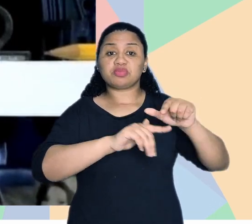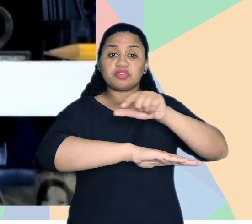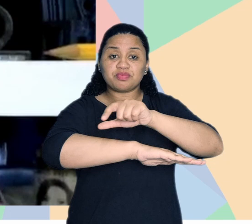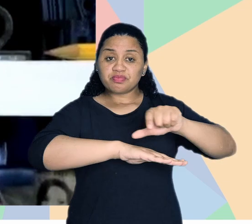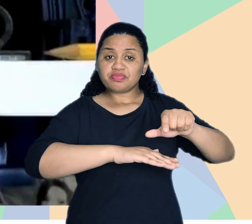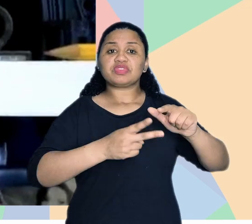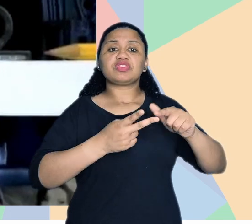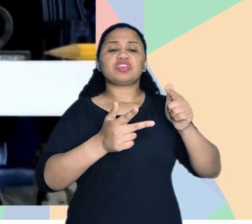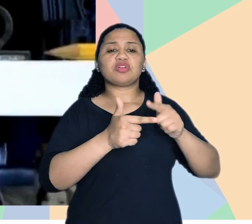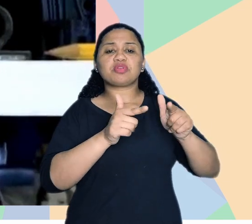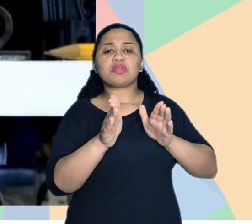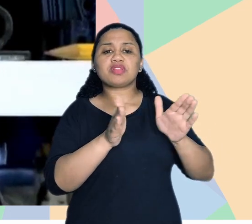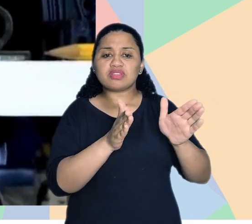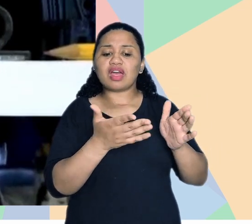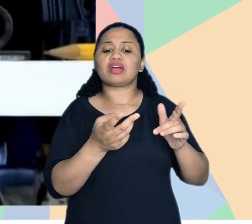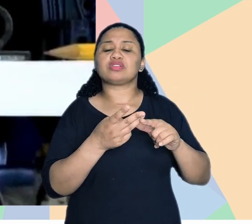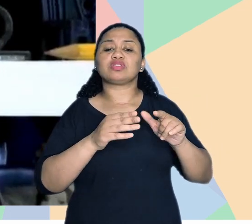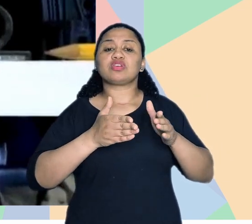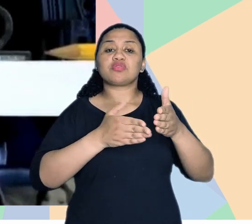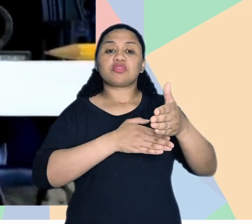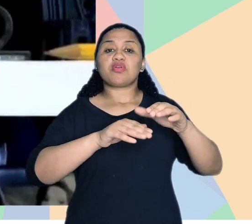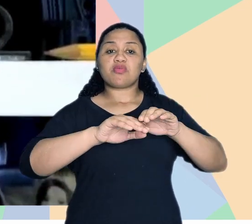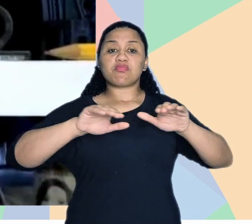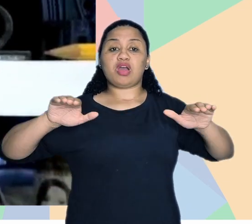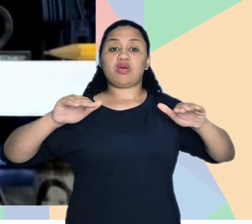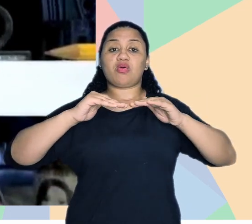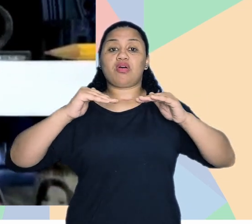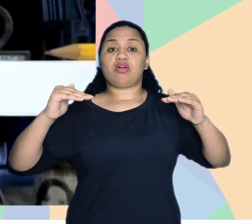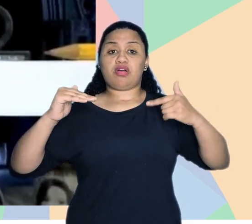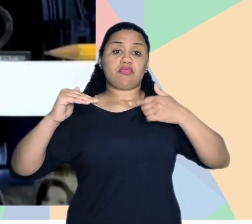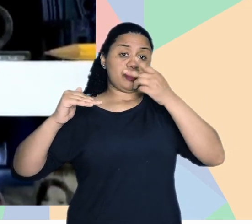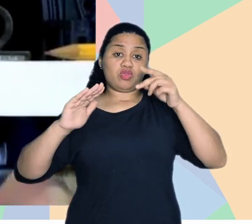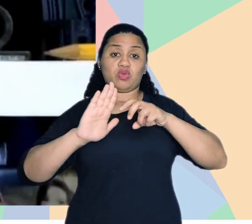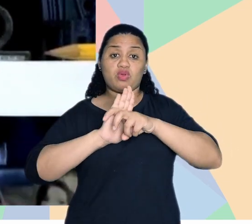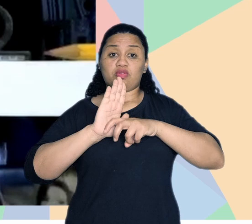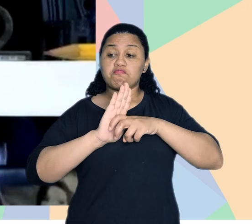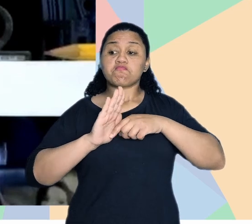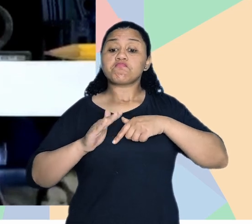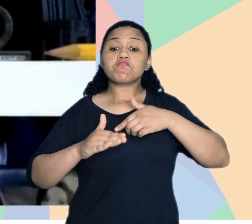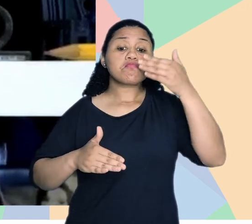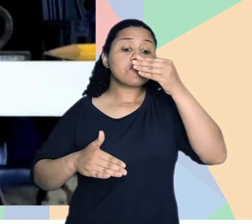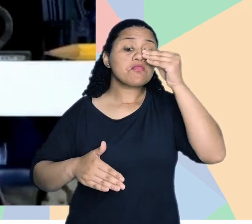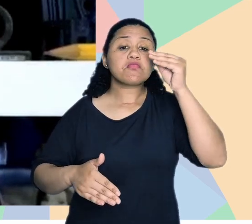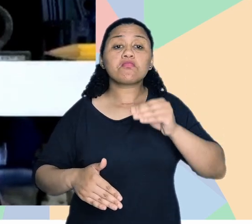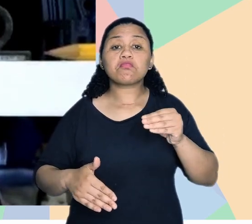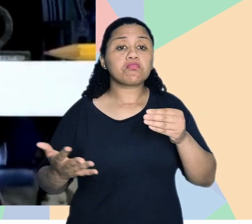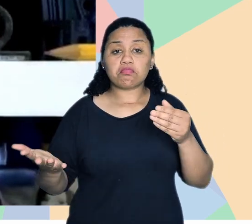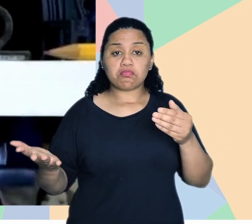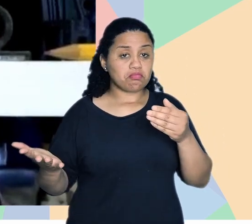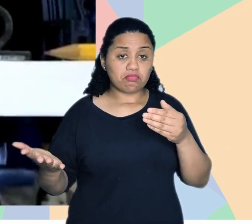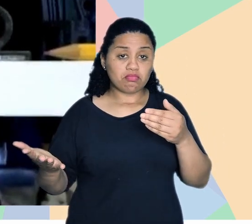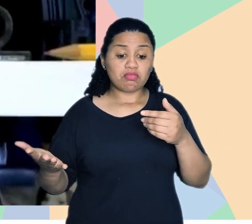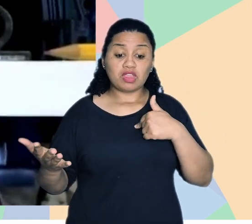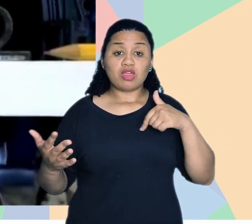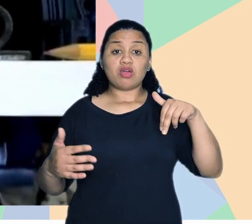Então, a tinha problemas na calçada, a gente tinha problemas no acesso, né, o balcão de entrada muito alto, entra uma pessoa em cadeira de rodas, ninguém vê,